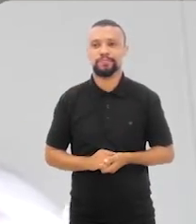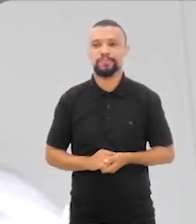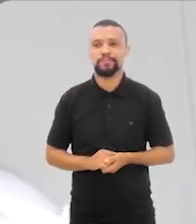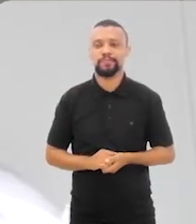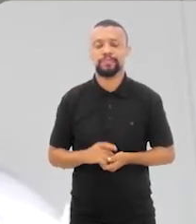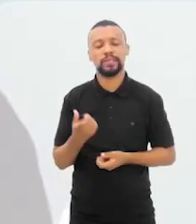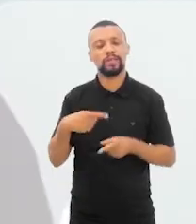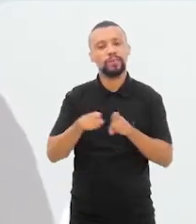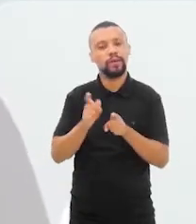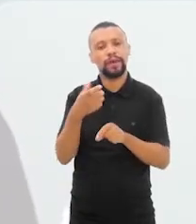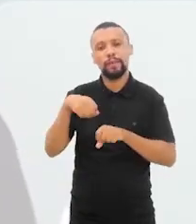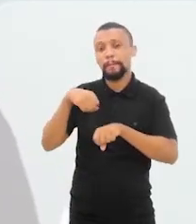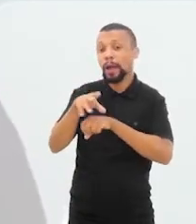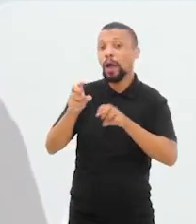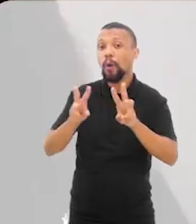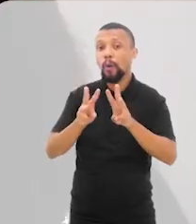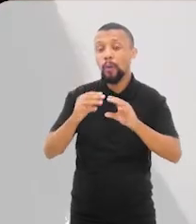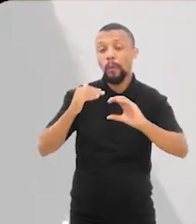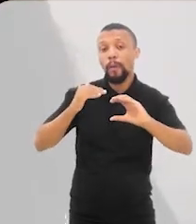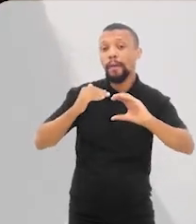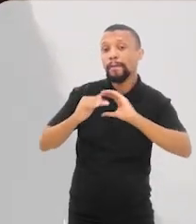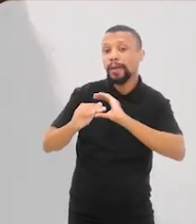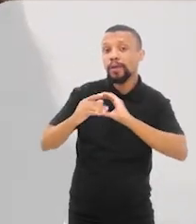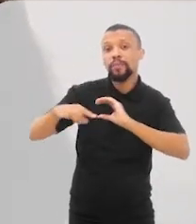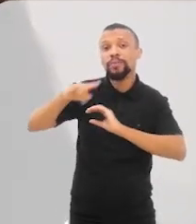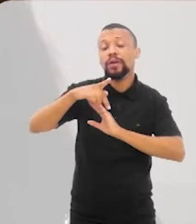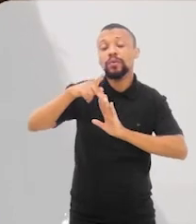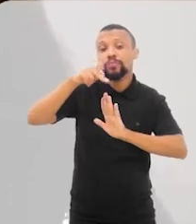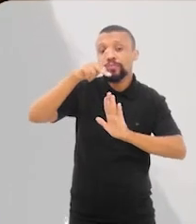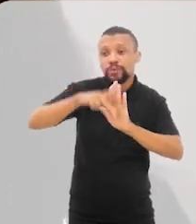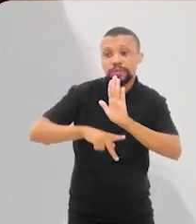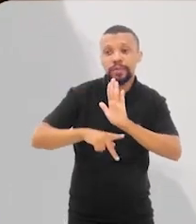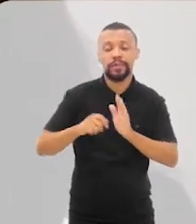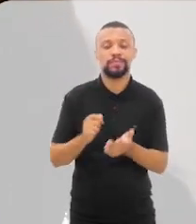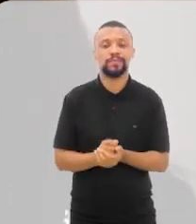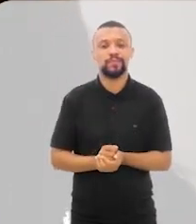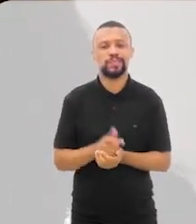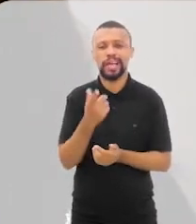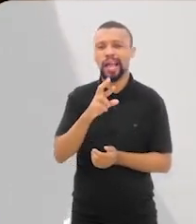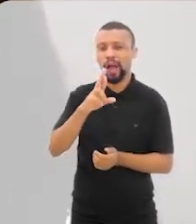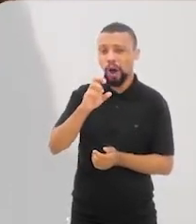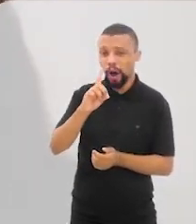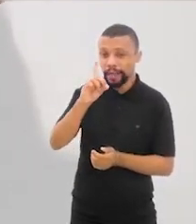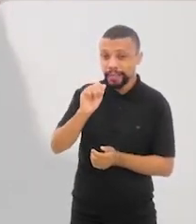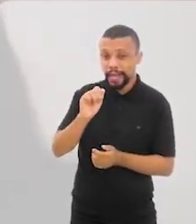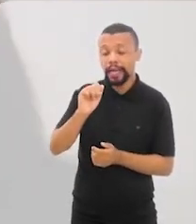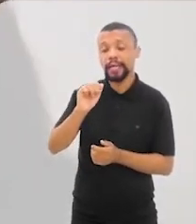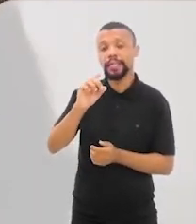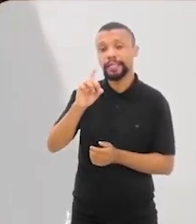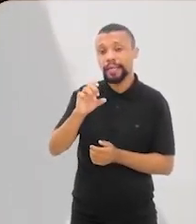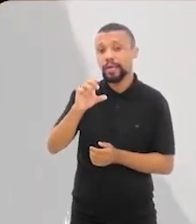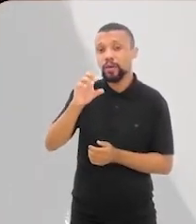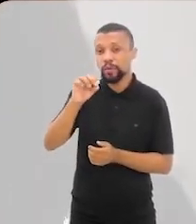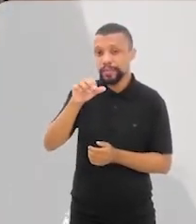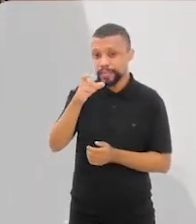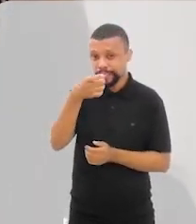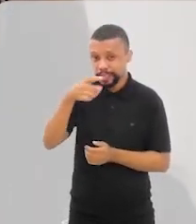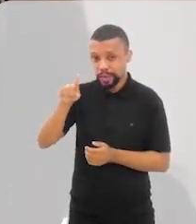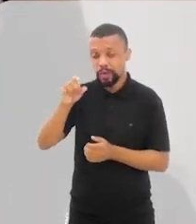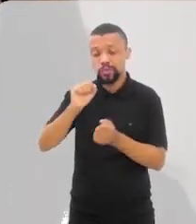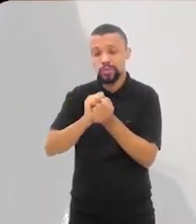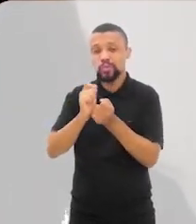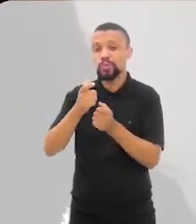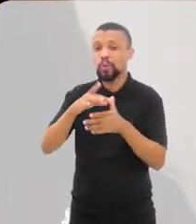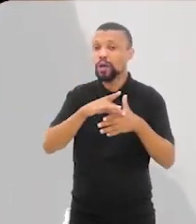espectadores. A gente vai deixar um e-mail aqui com vocês, o projeto se chama Hub de Conexão entre